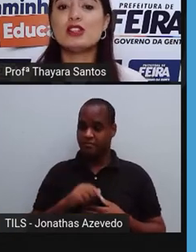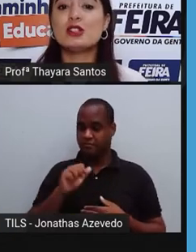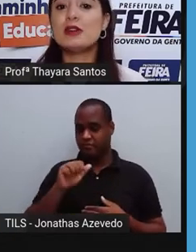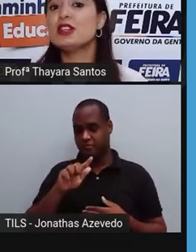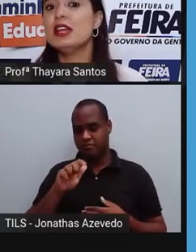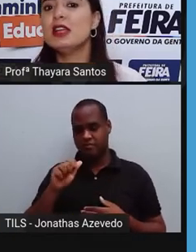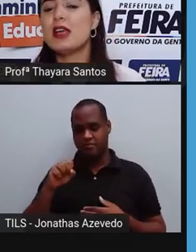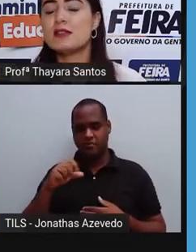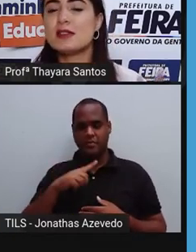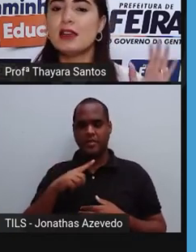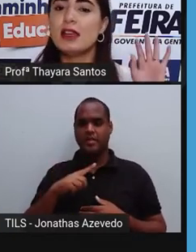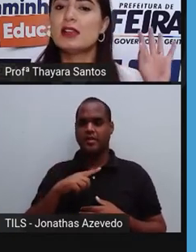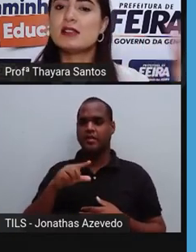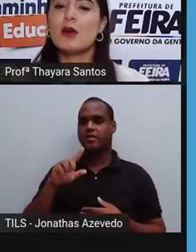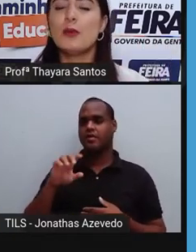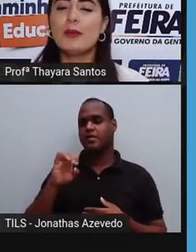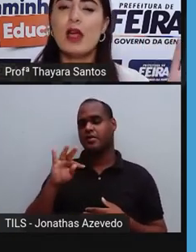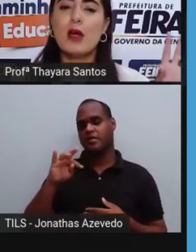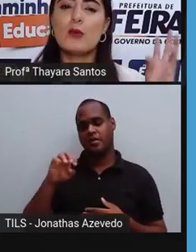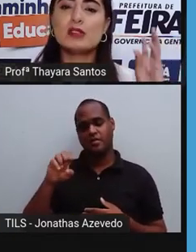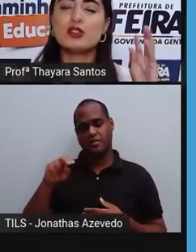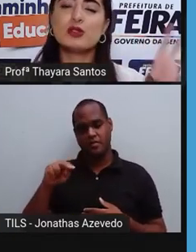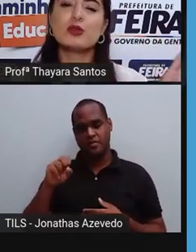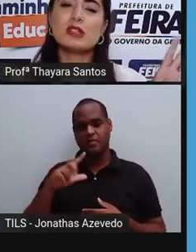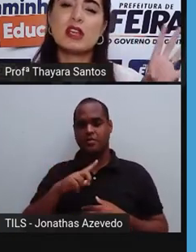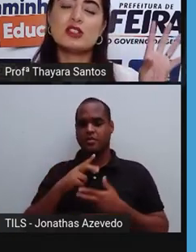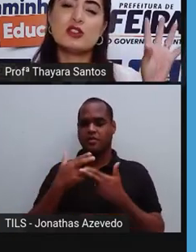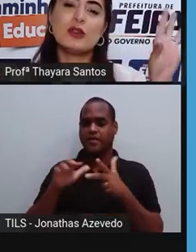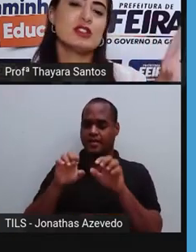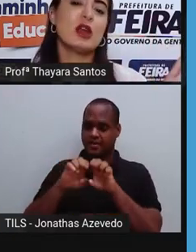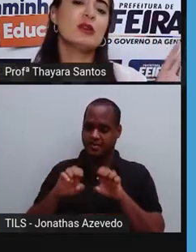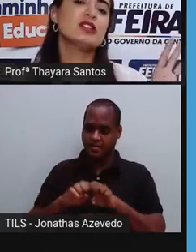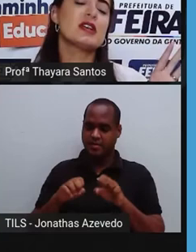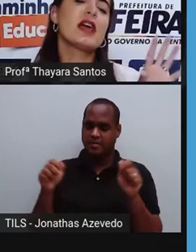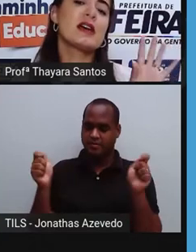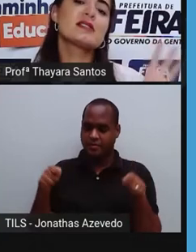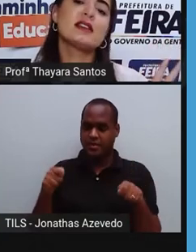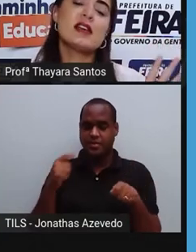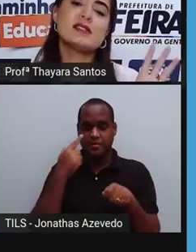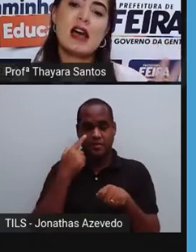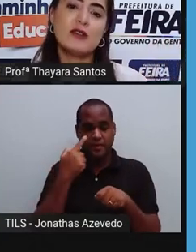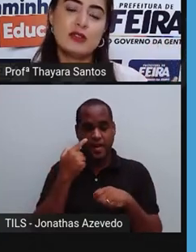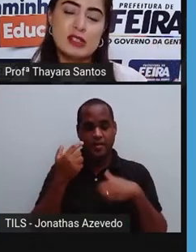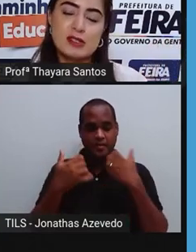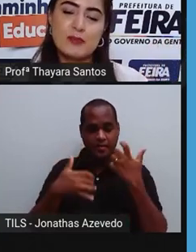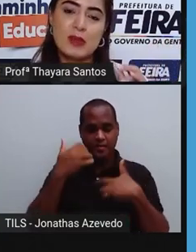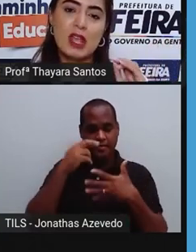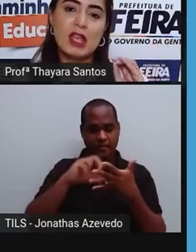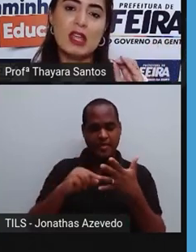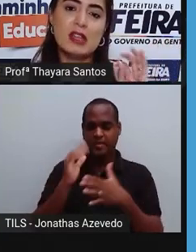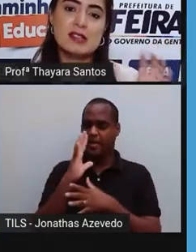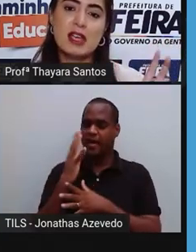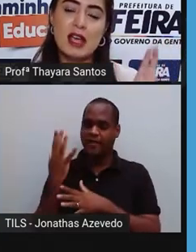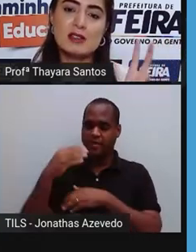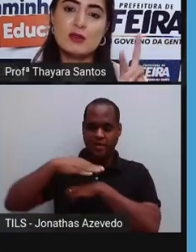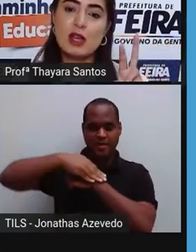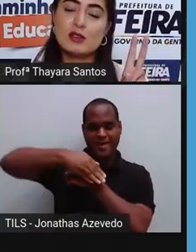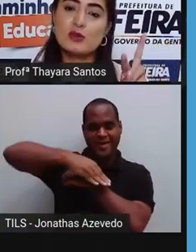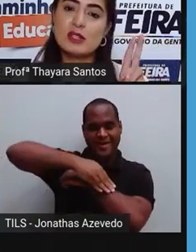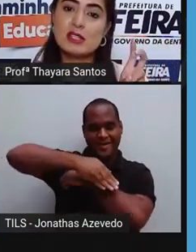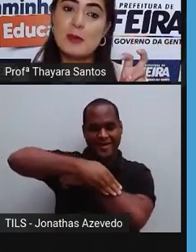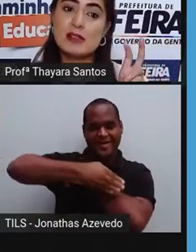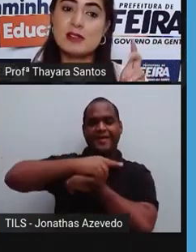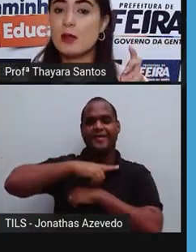formar o que a gente chama de líquens, que são umas estruturas que a gente vê geralmente na casca das árvores. E, nesse caso,